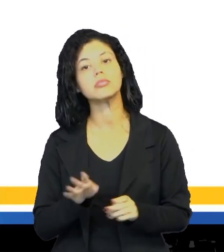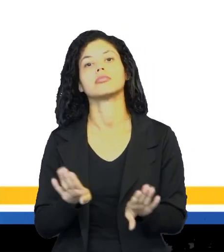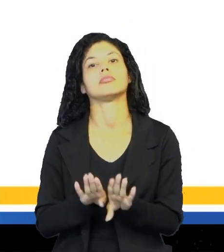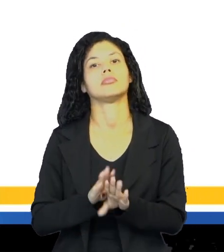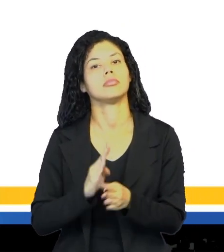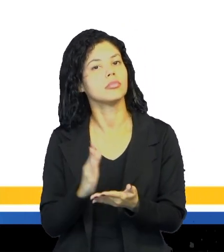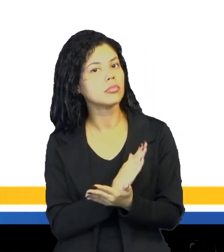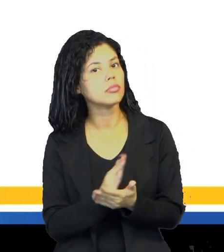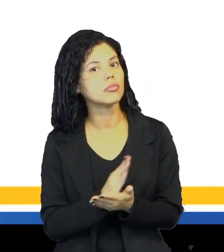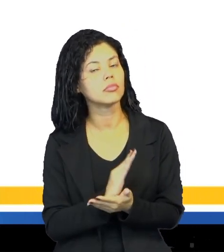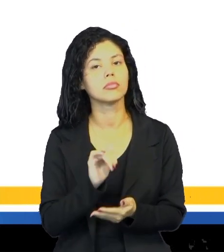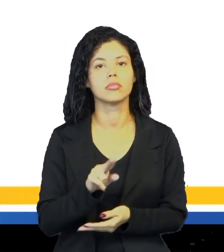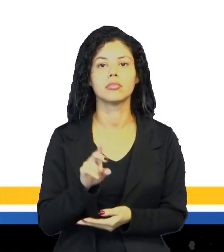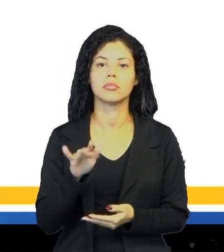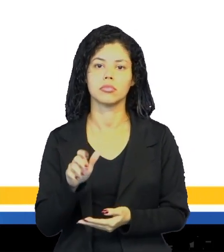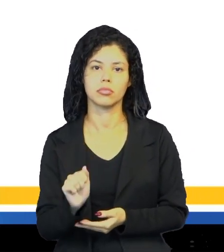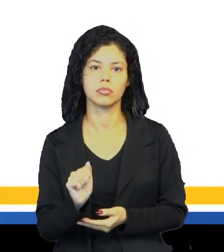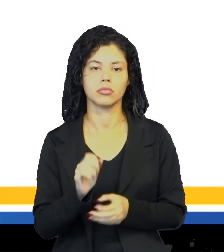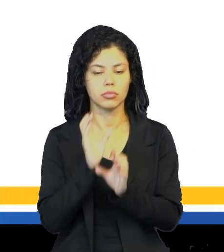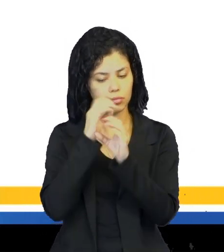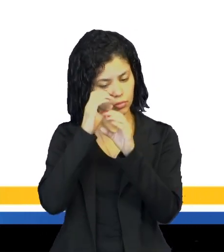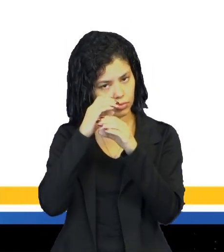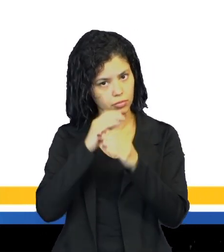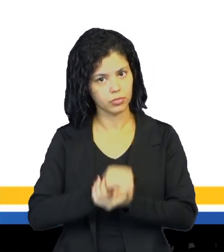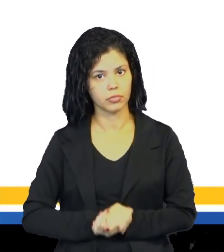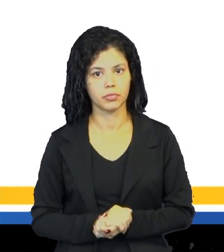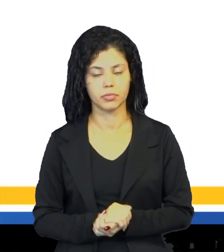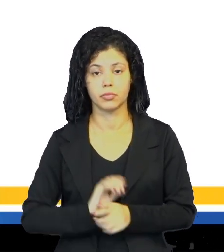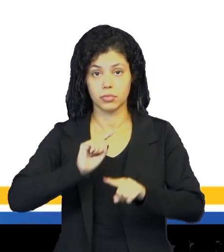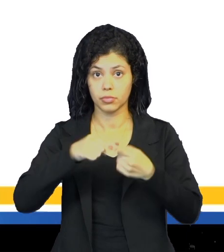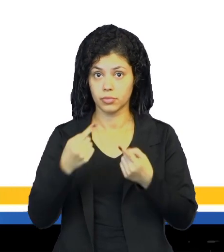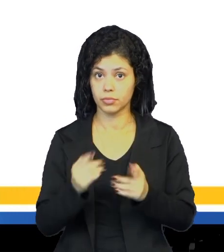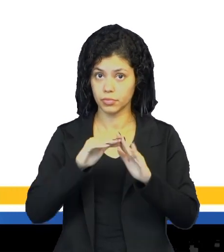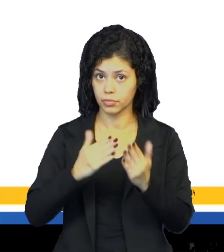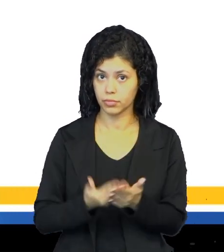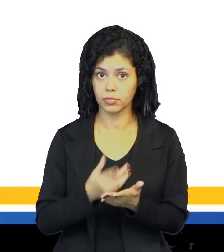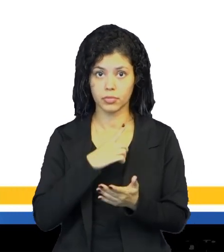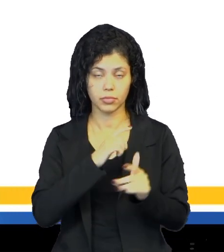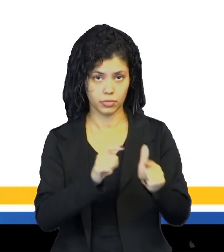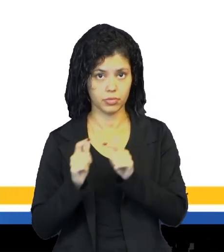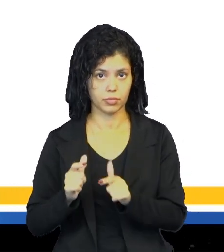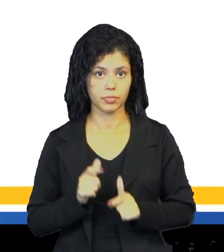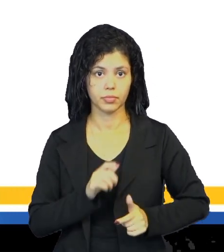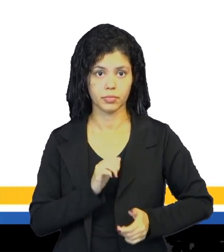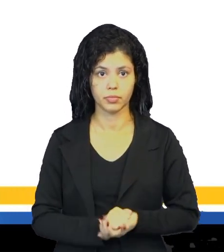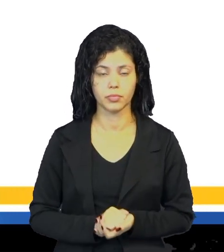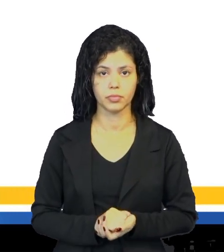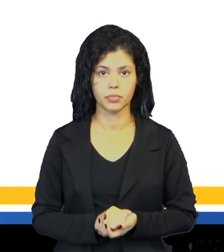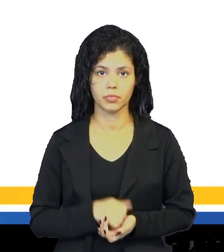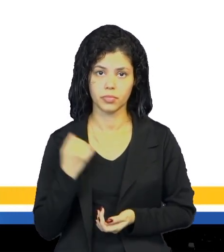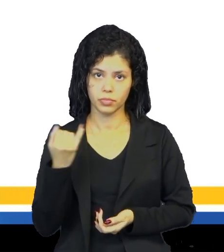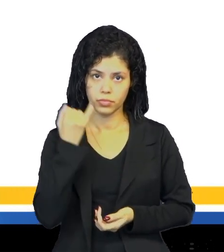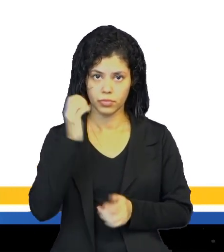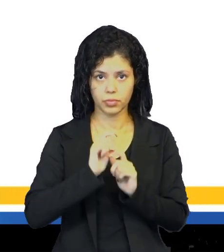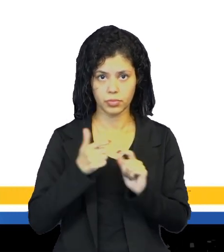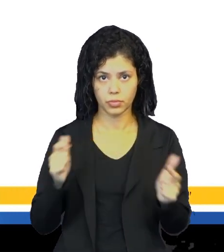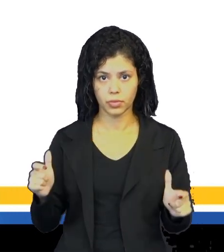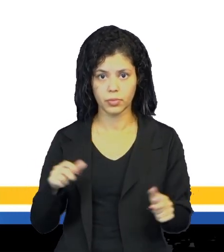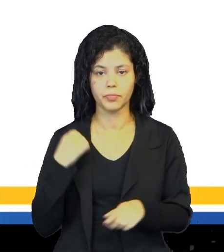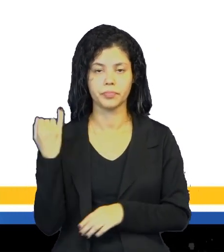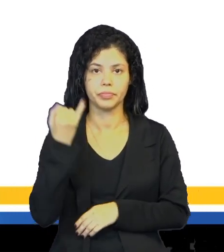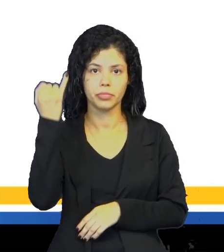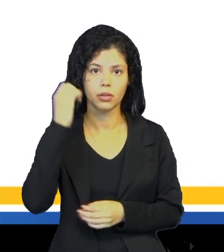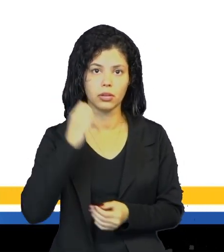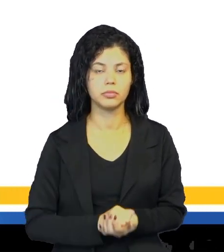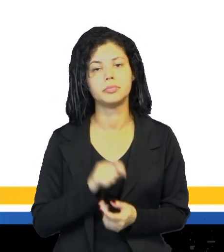com alguns equipamentos de laboratório. Mas as escolas que têm esse espaço, é de uma válida muito grande, né. Muito